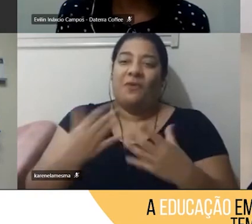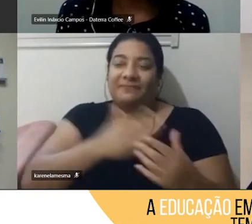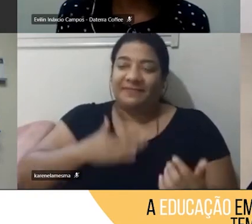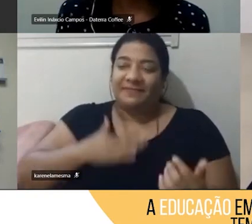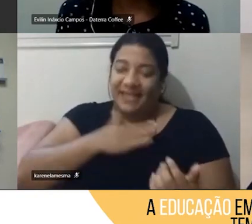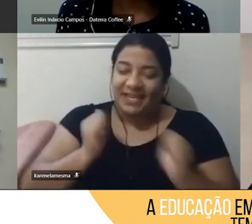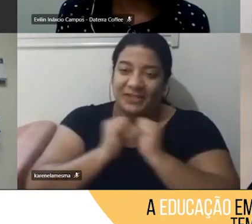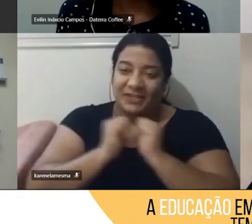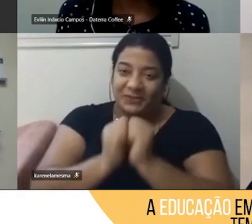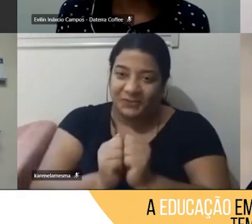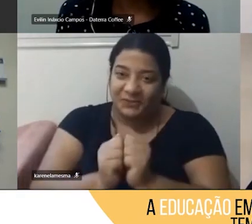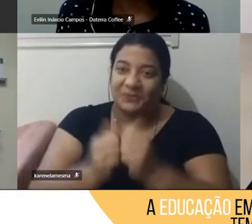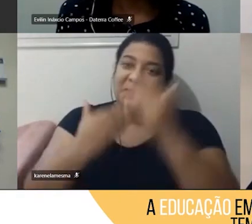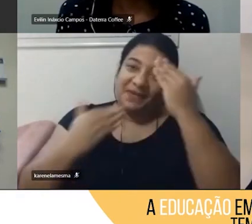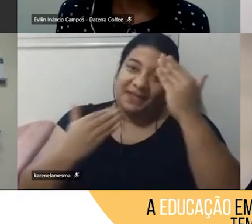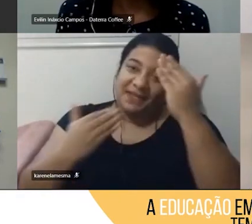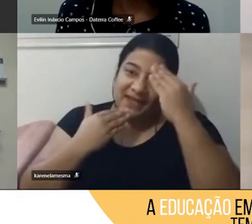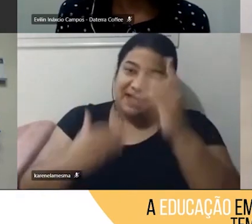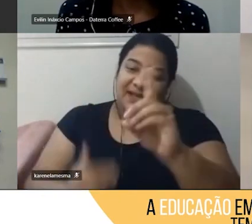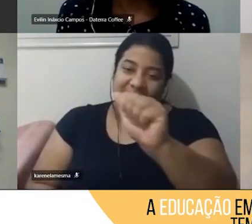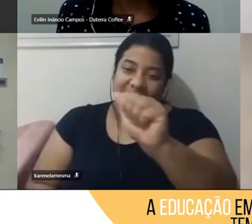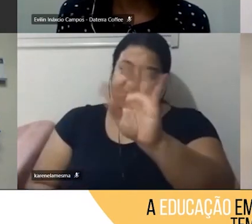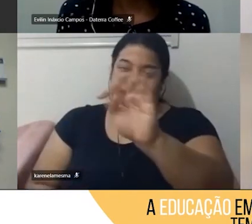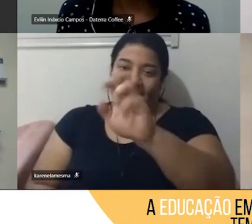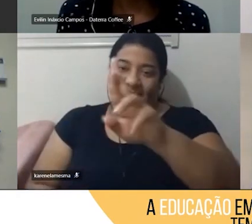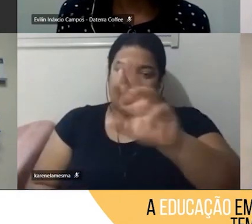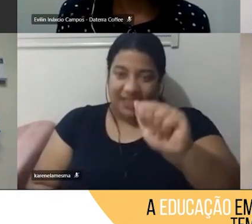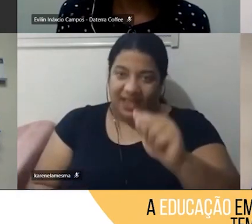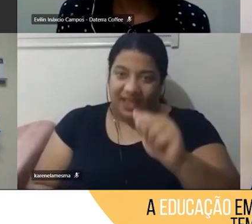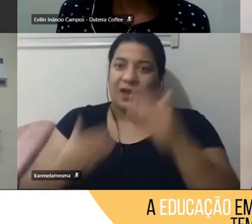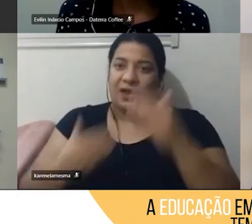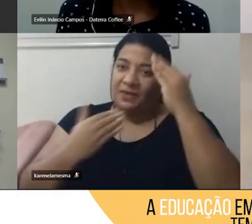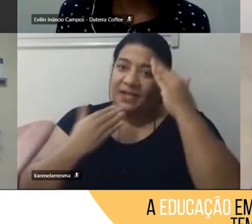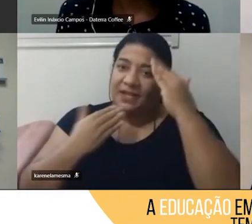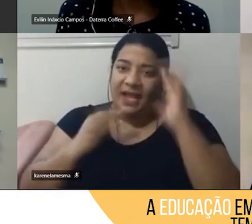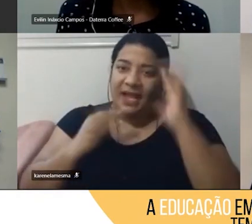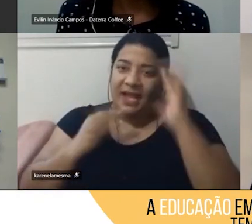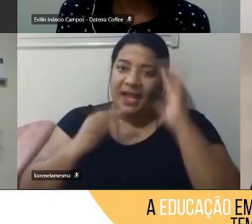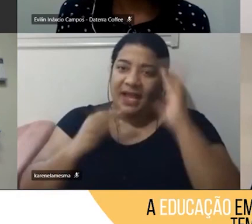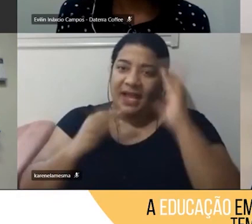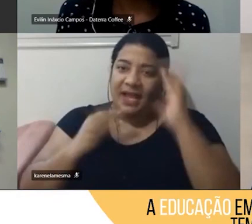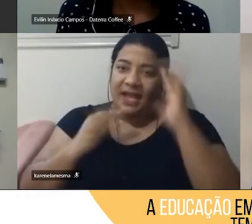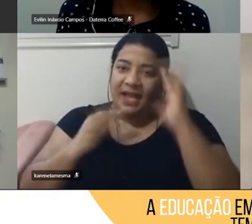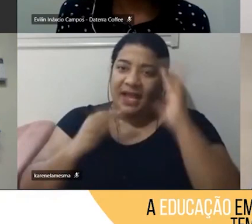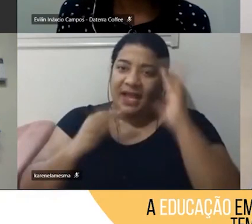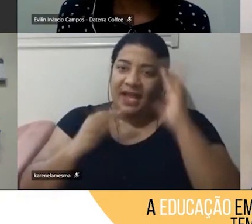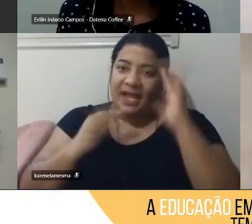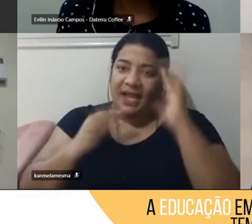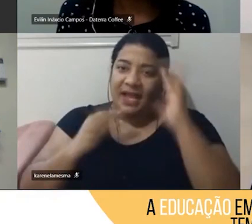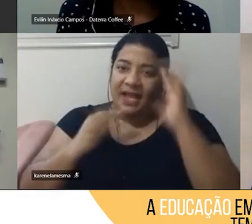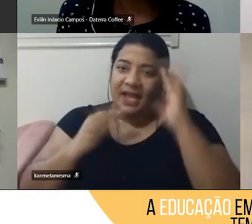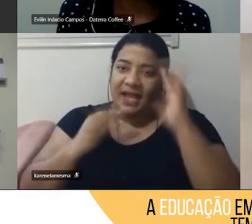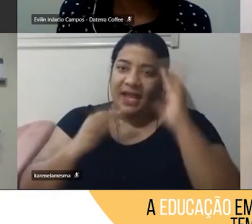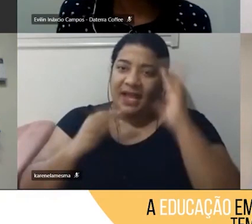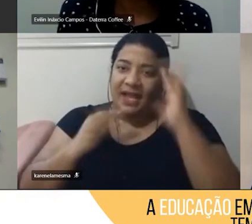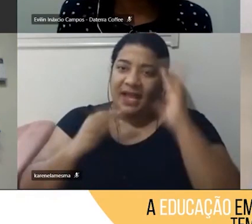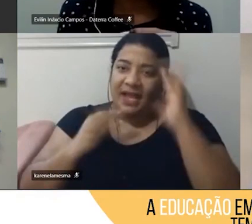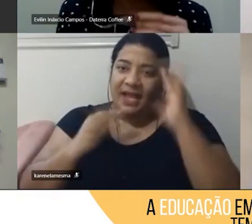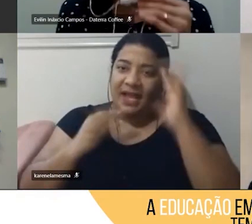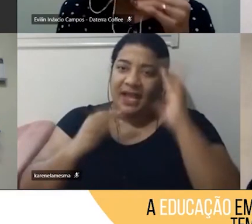estar aqui. Então, obrigada da terra, obrigada por todos e é isso, gente, sigam lá, nas redes sociais.